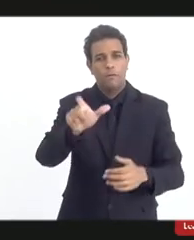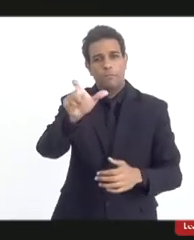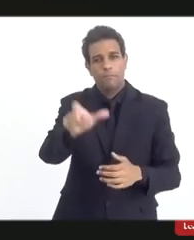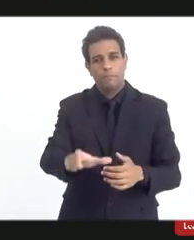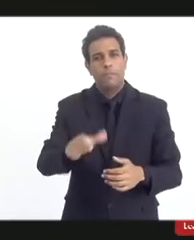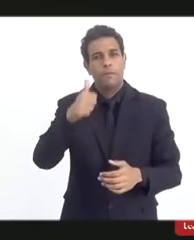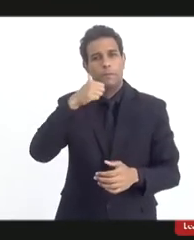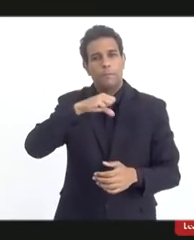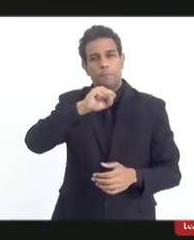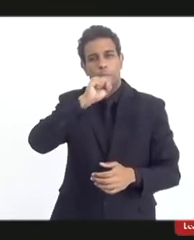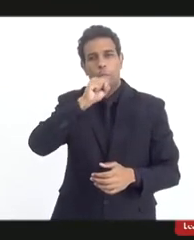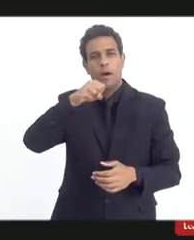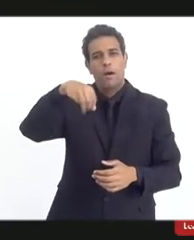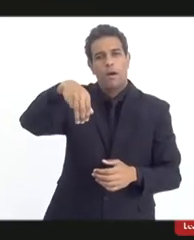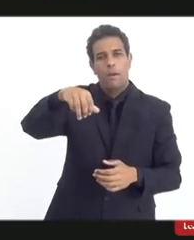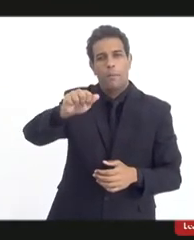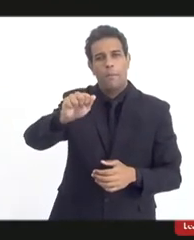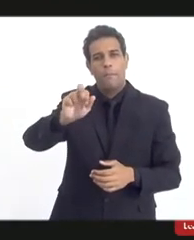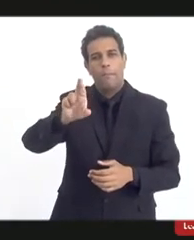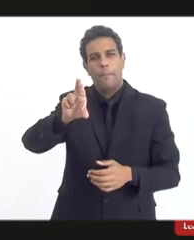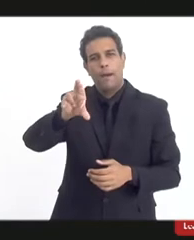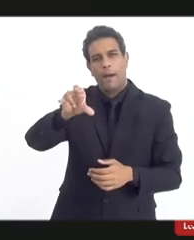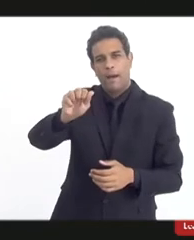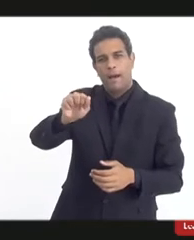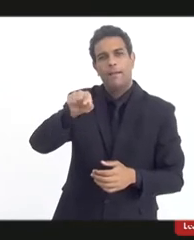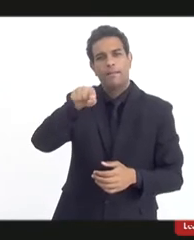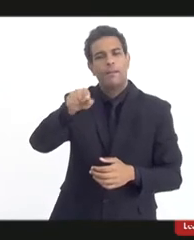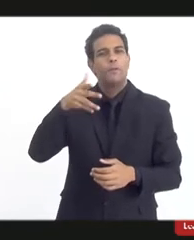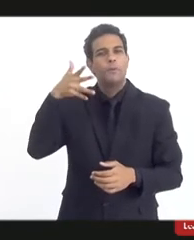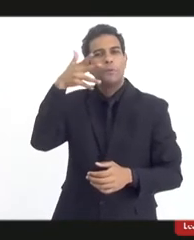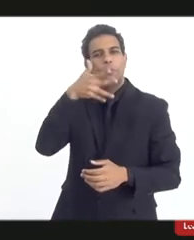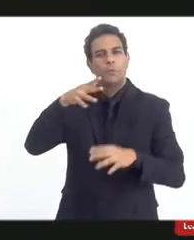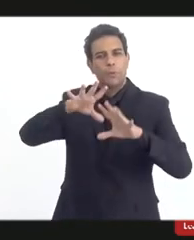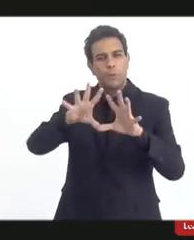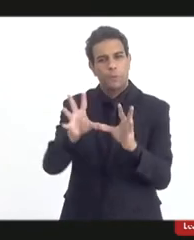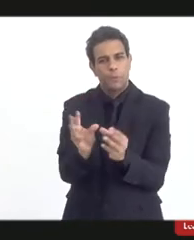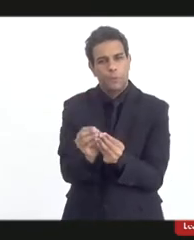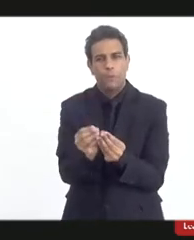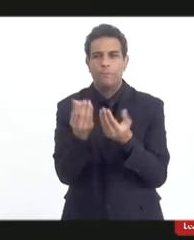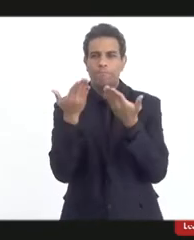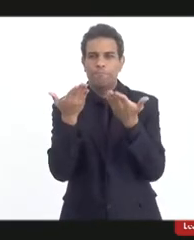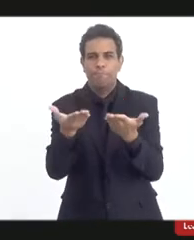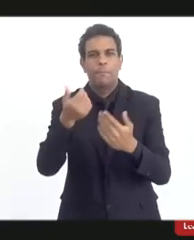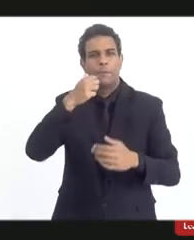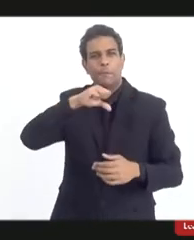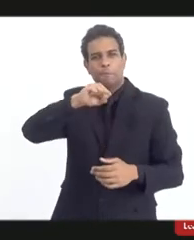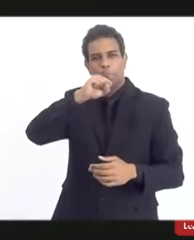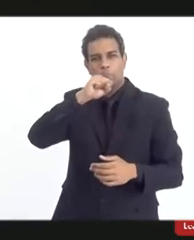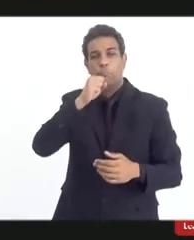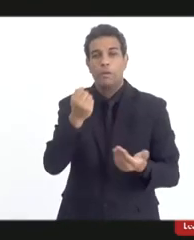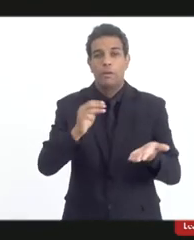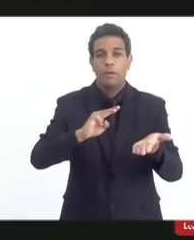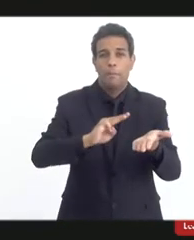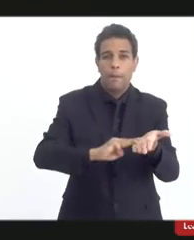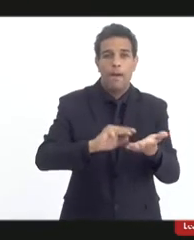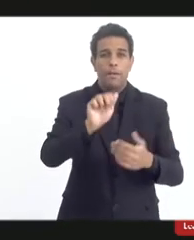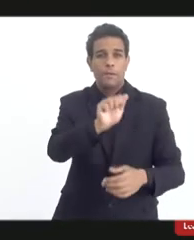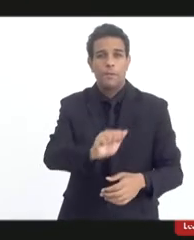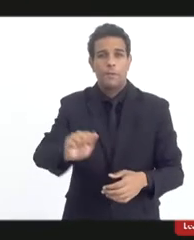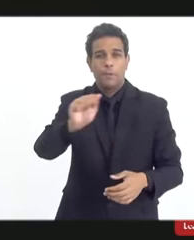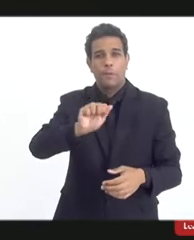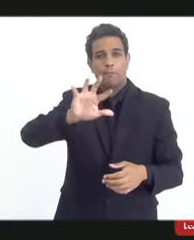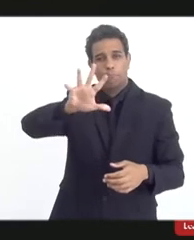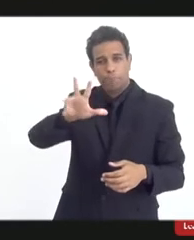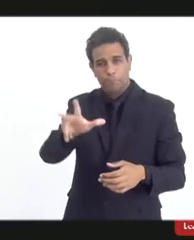Márcia, para a sua manifestação, mãe Márcia, membro da Associação Afro